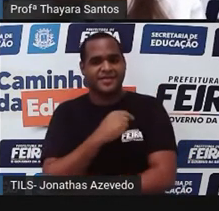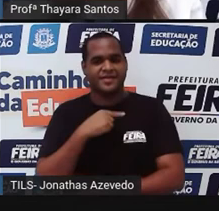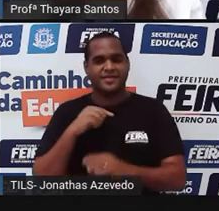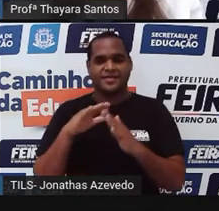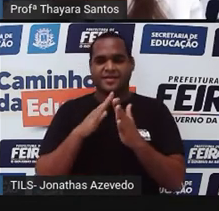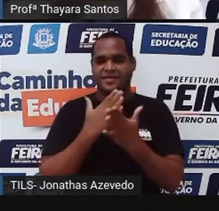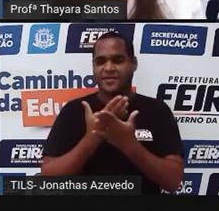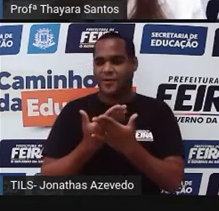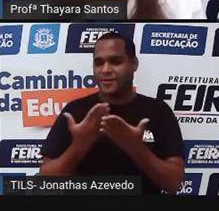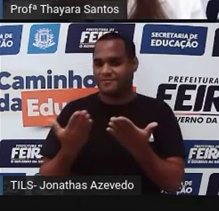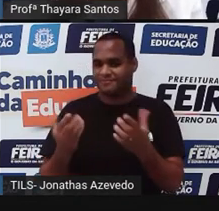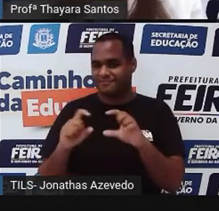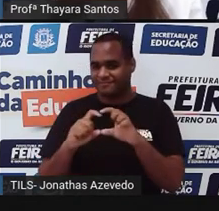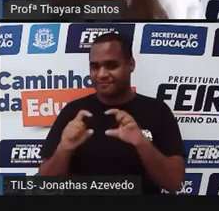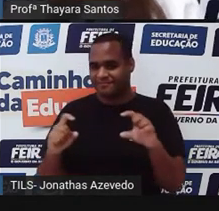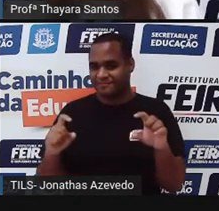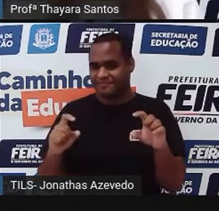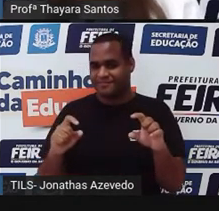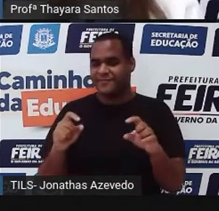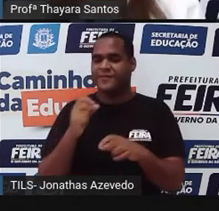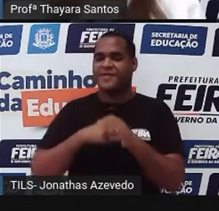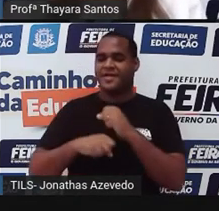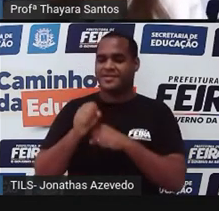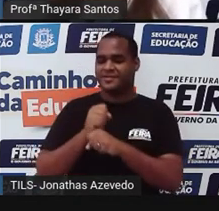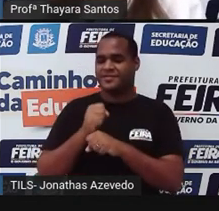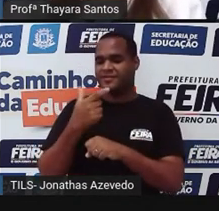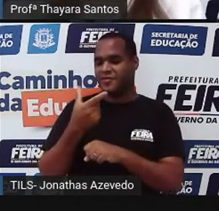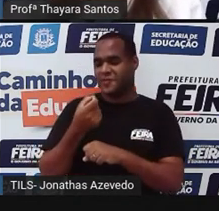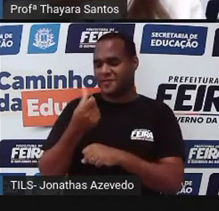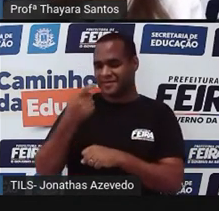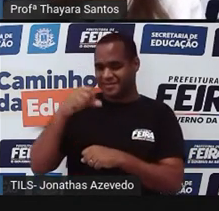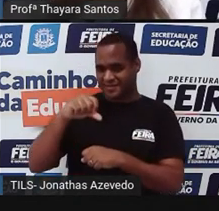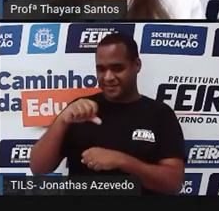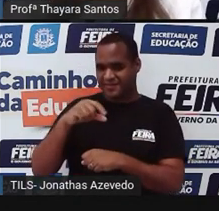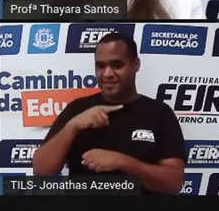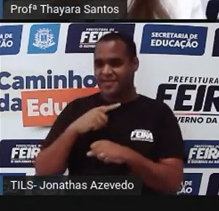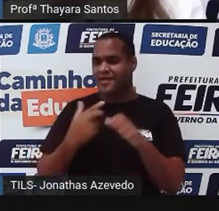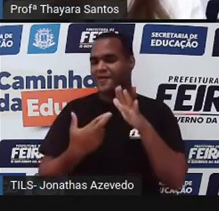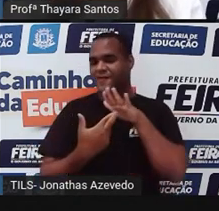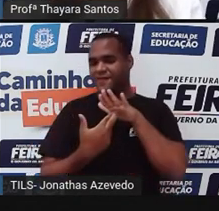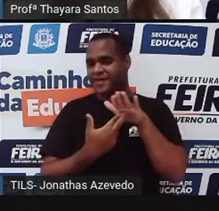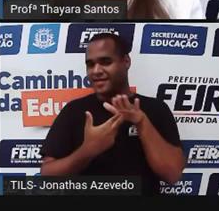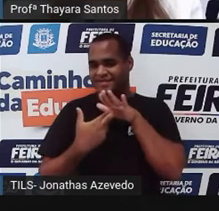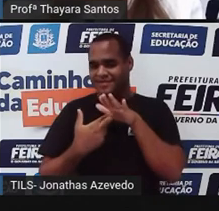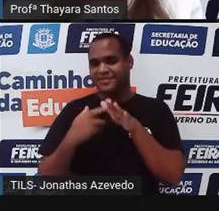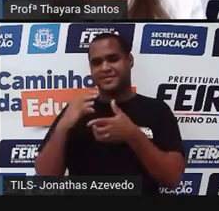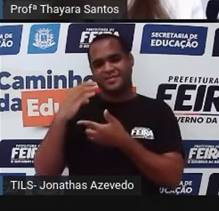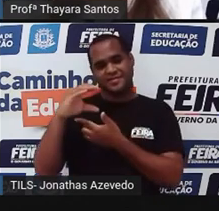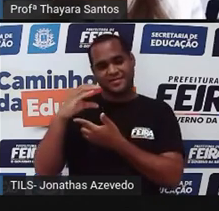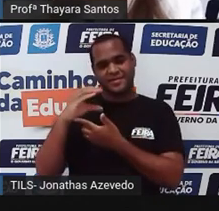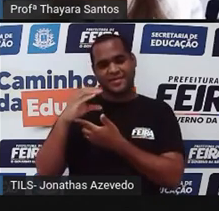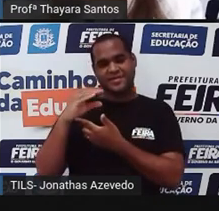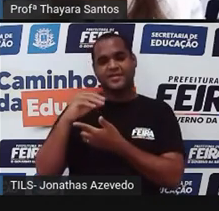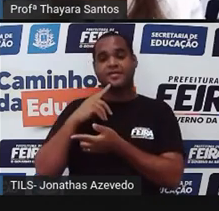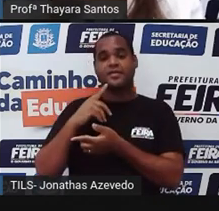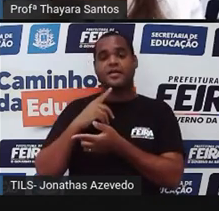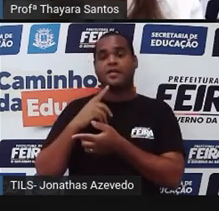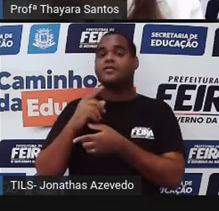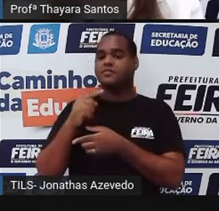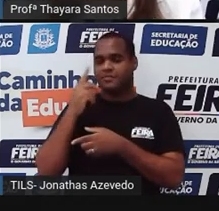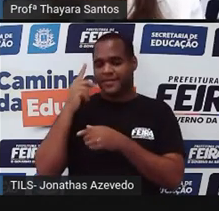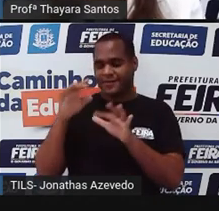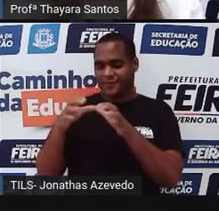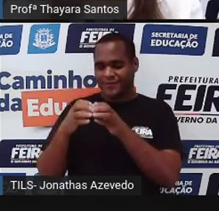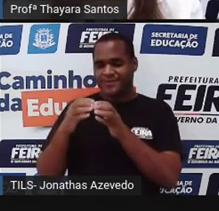Municipal Ecil da Ramos de Souza, em 2019. A gente fez uma feira científica lá e uma das equipes